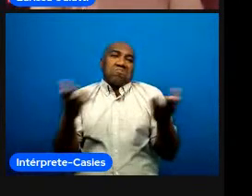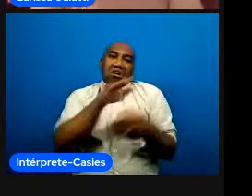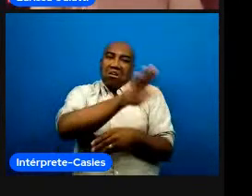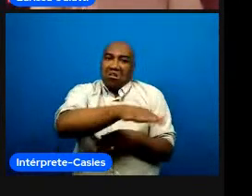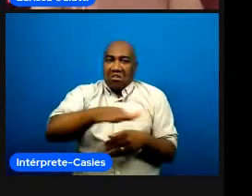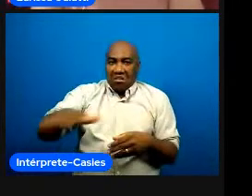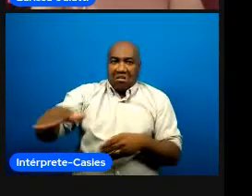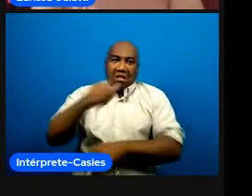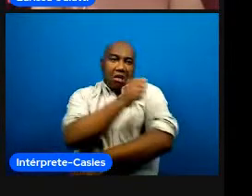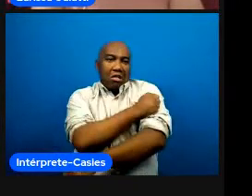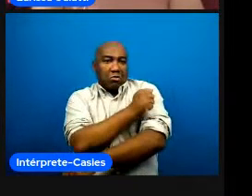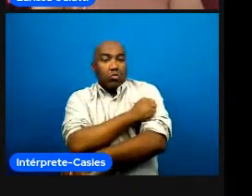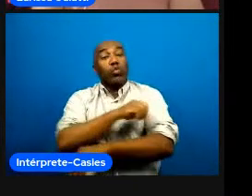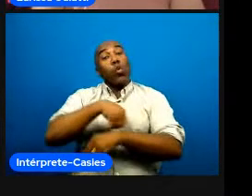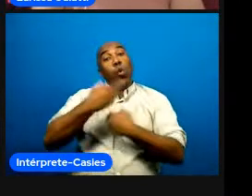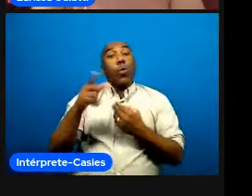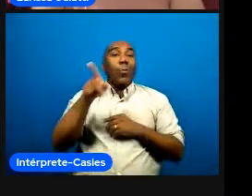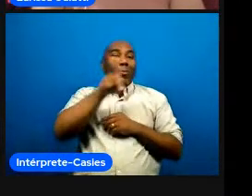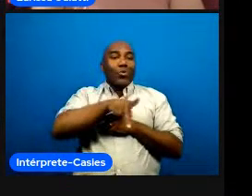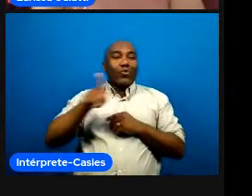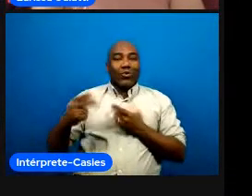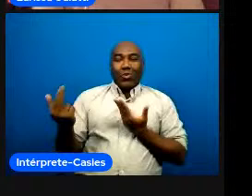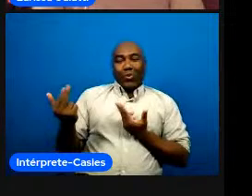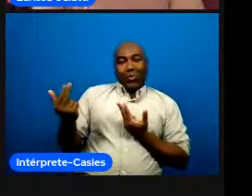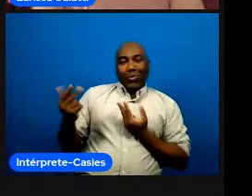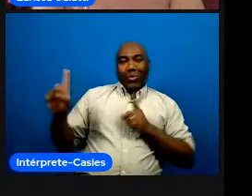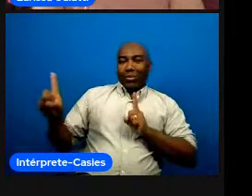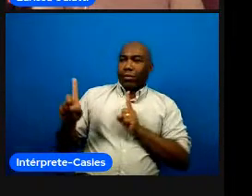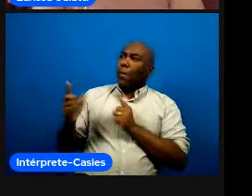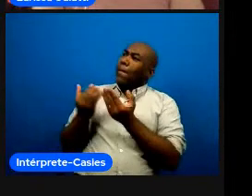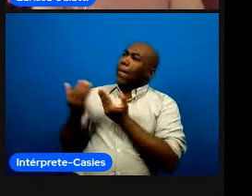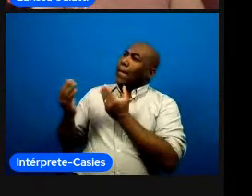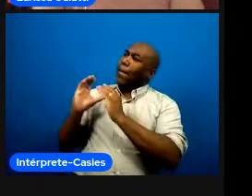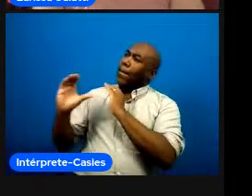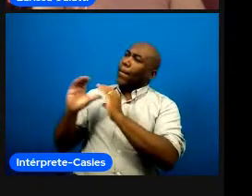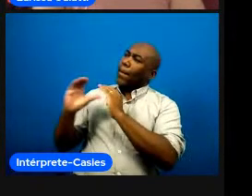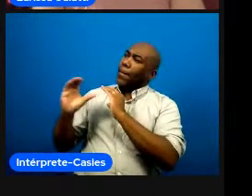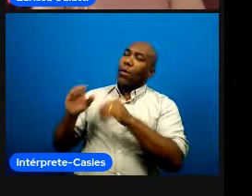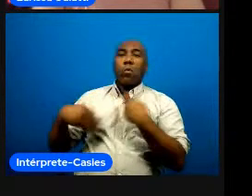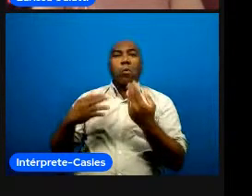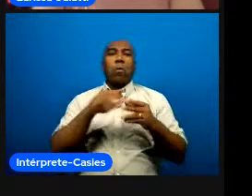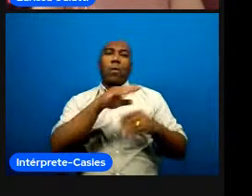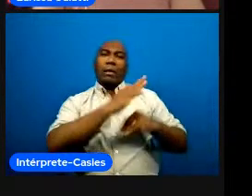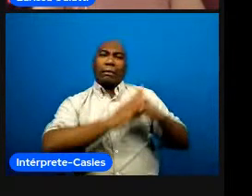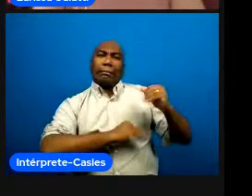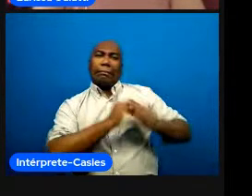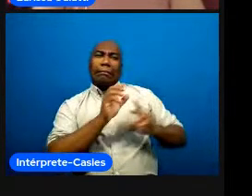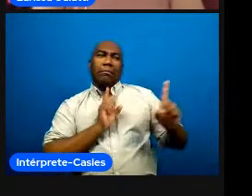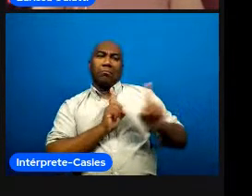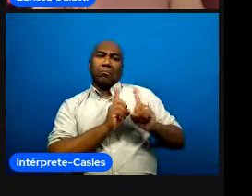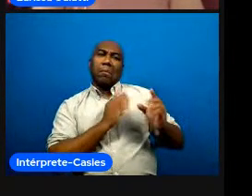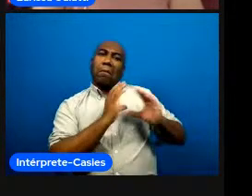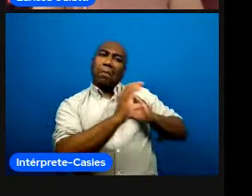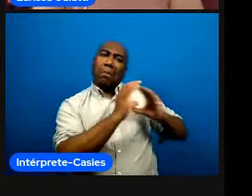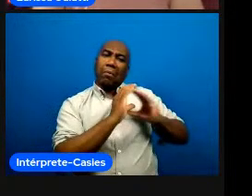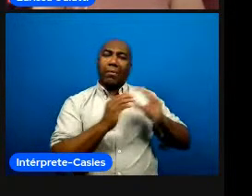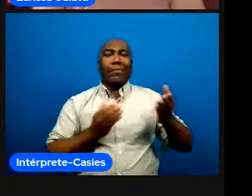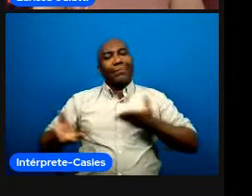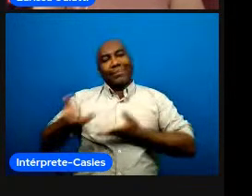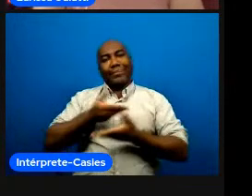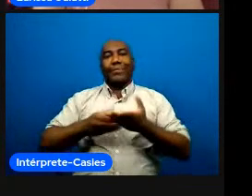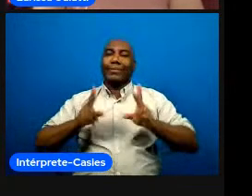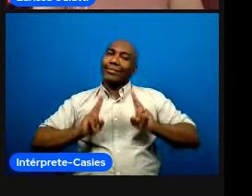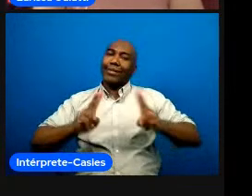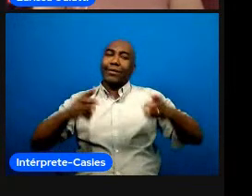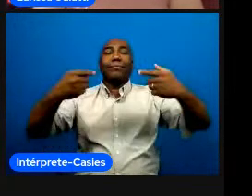atletas praticantes além de outras pessoas envolvidas no processo eu gosto muito dessa ideia de que treinar é